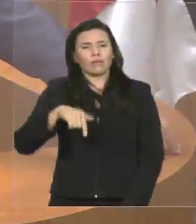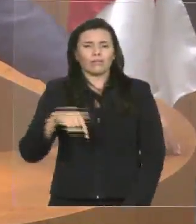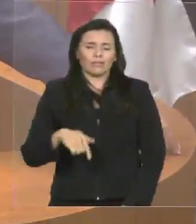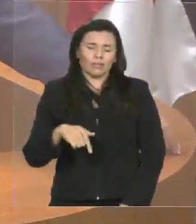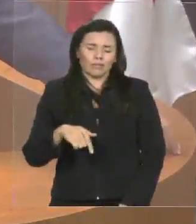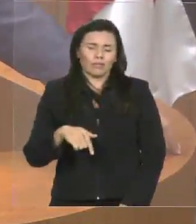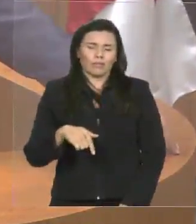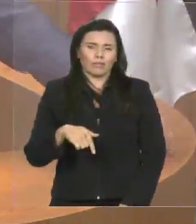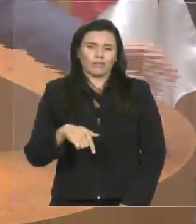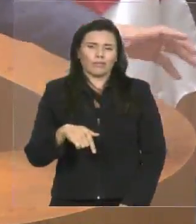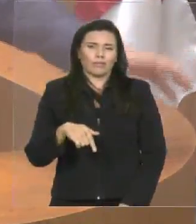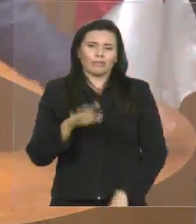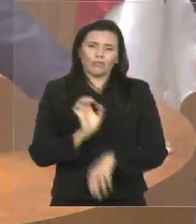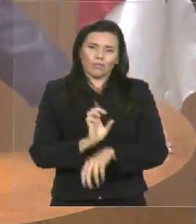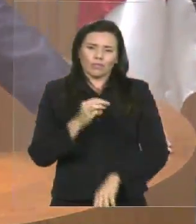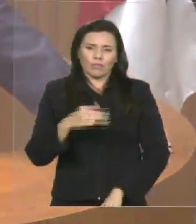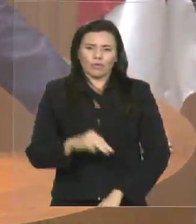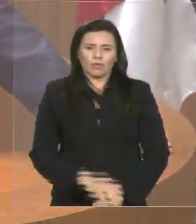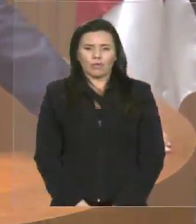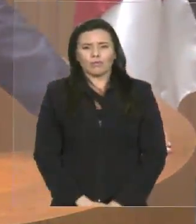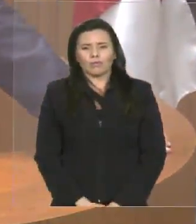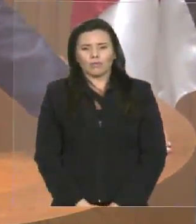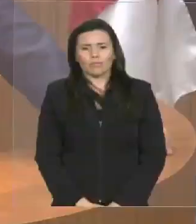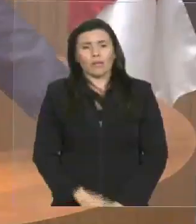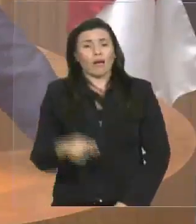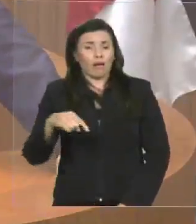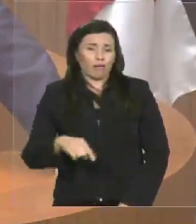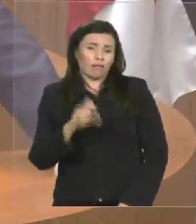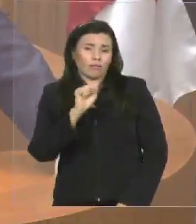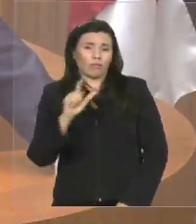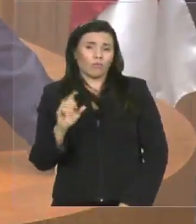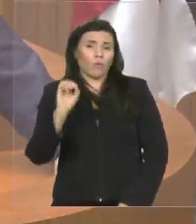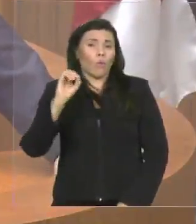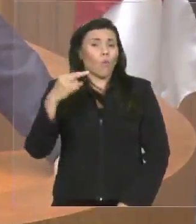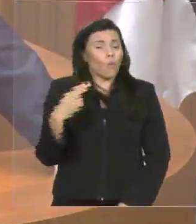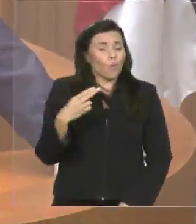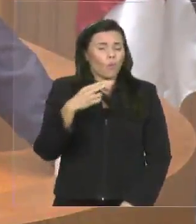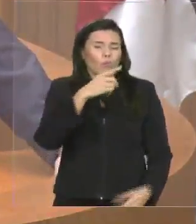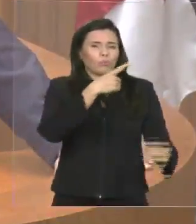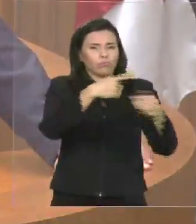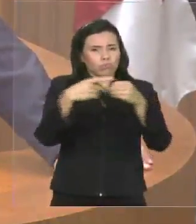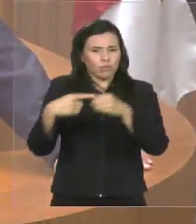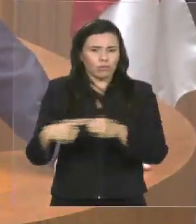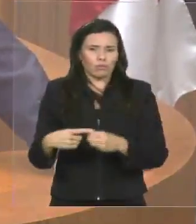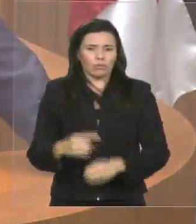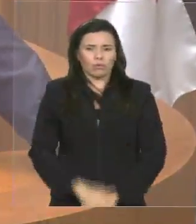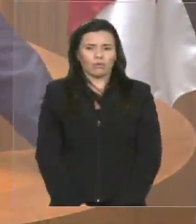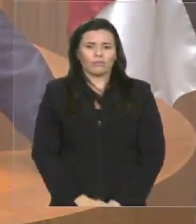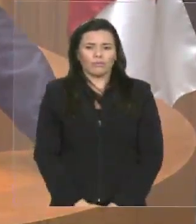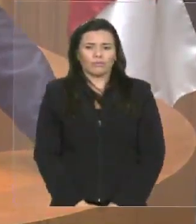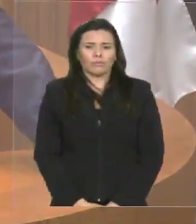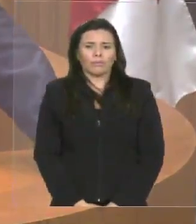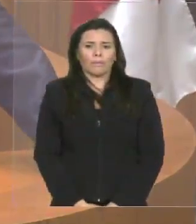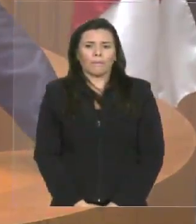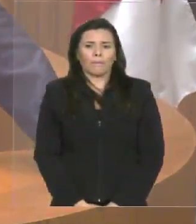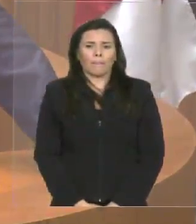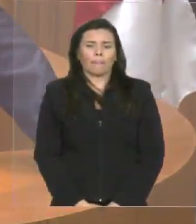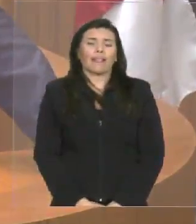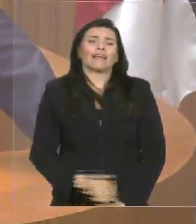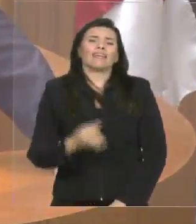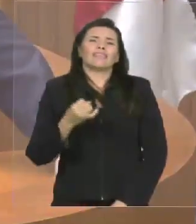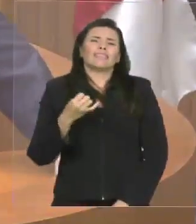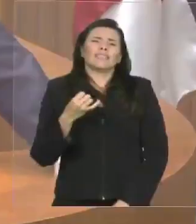seja daqui da capital ou do interior, à medida que eles avançam, os nossos estudantes perdem esse espaço.